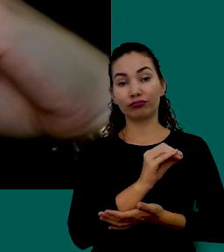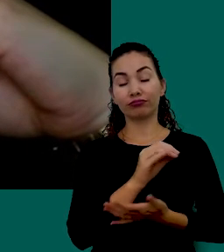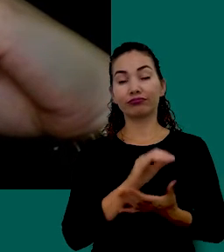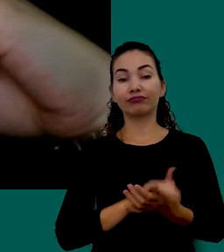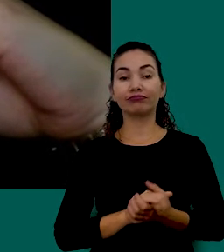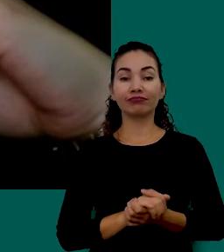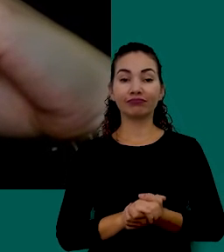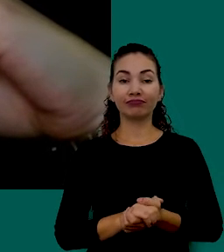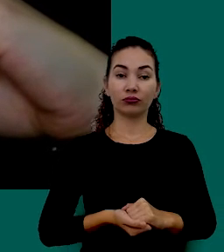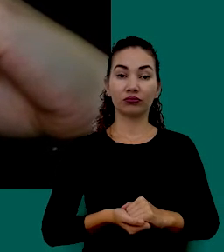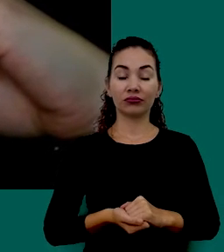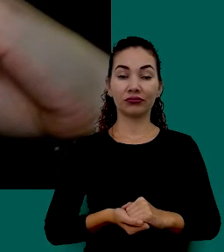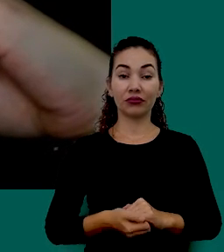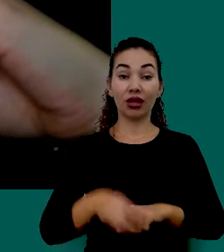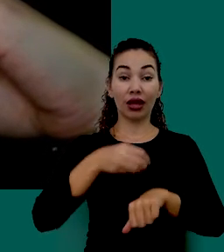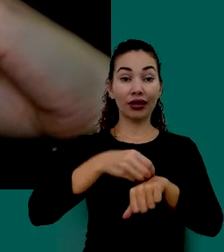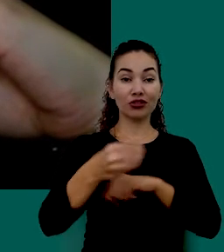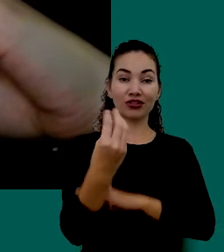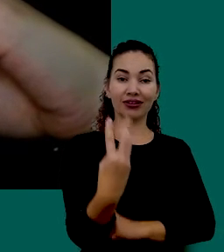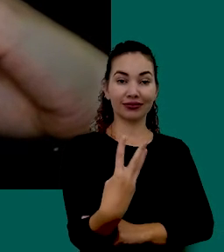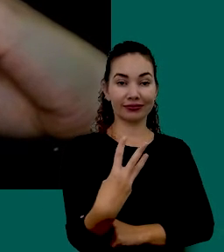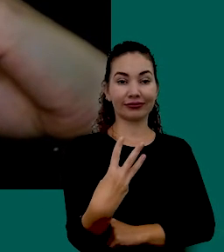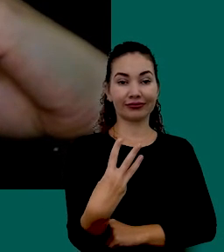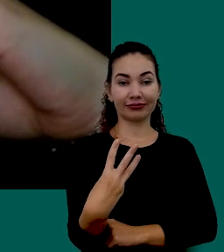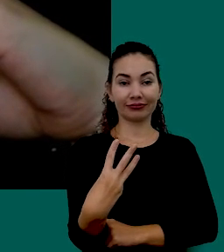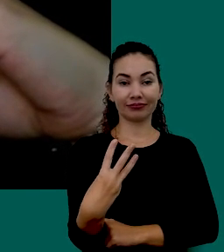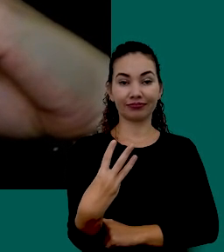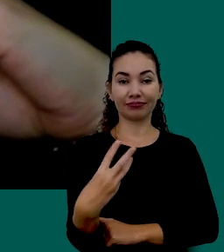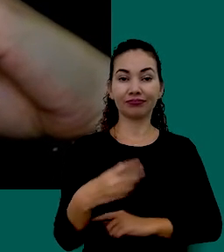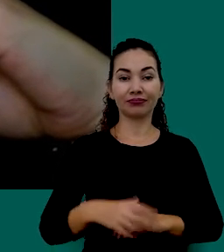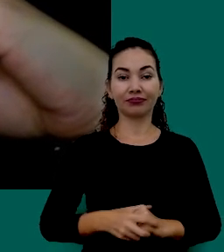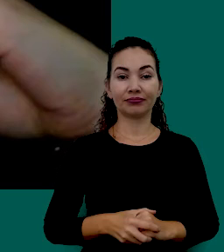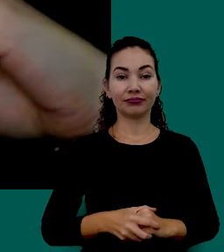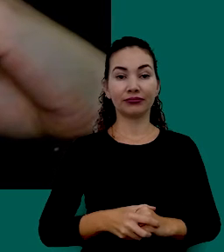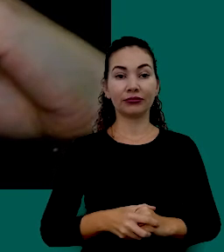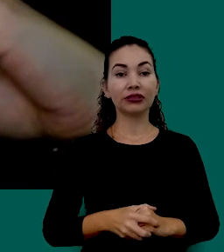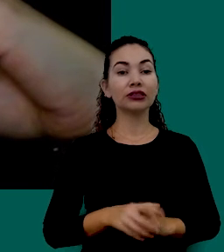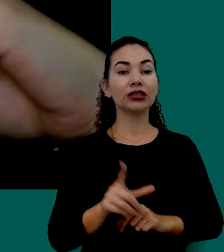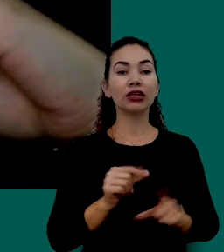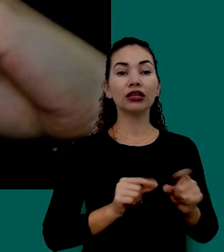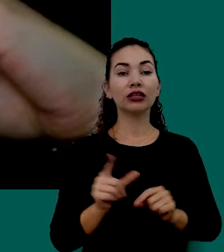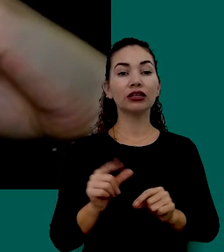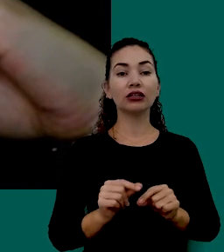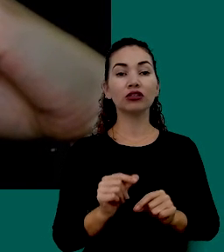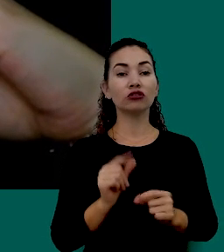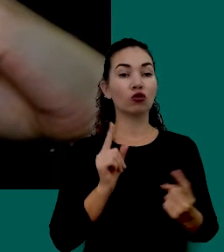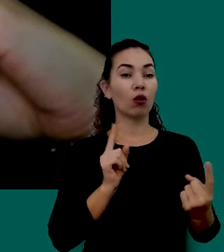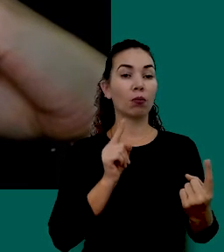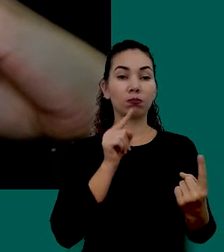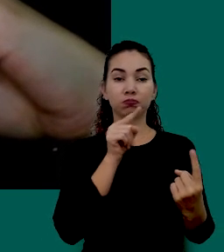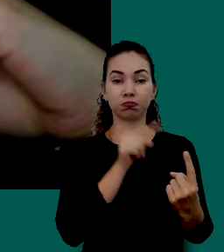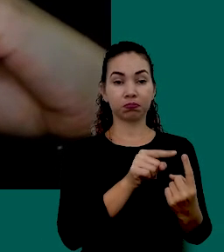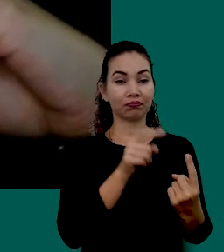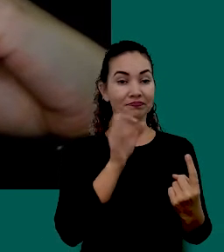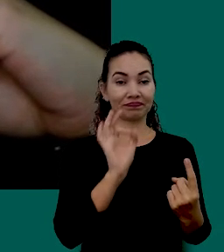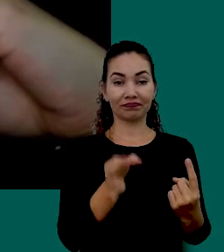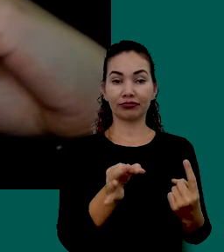A Dica Número 3 Defina Seus Objetivos